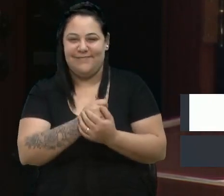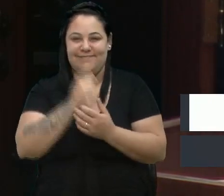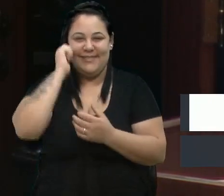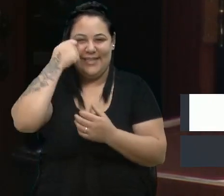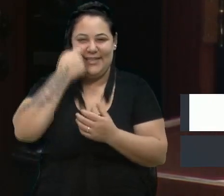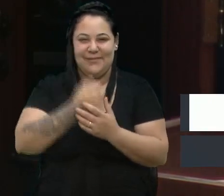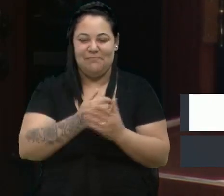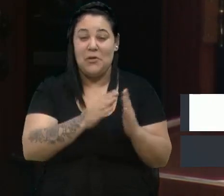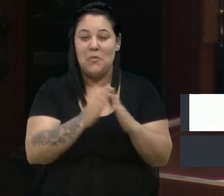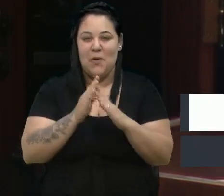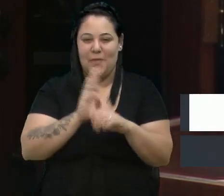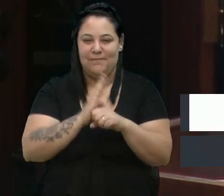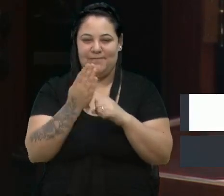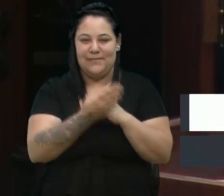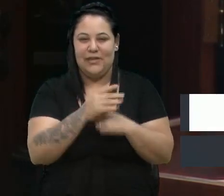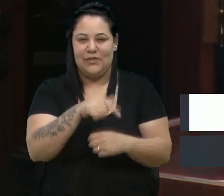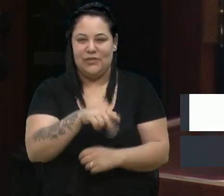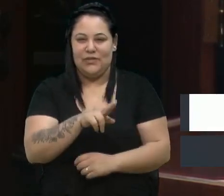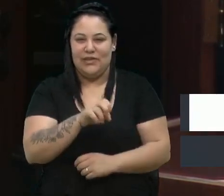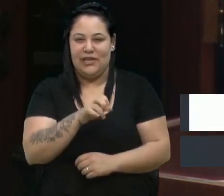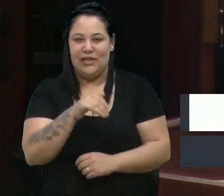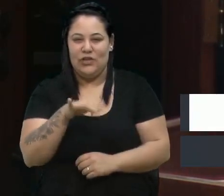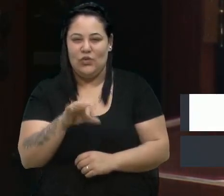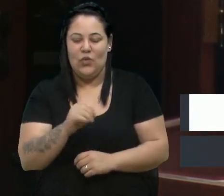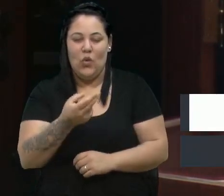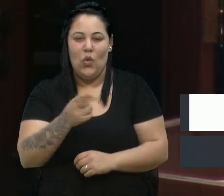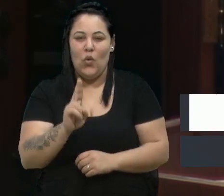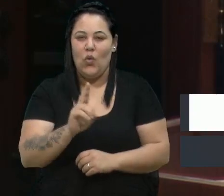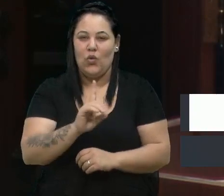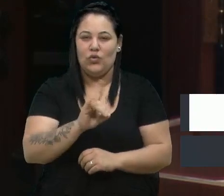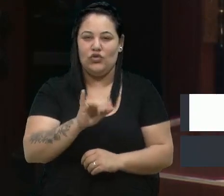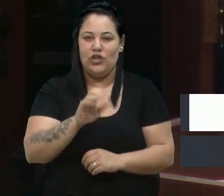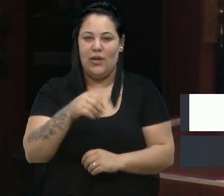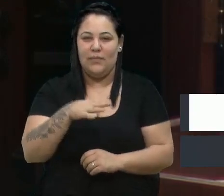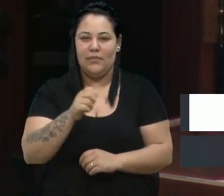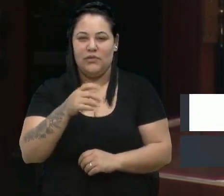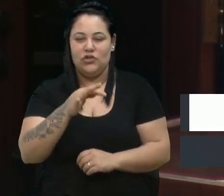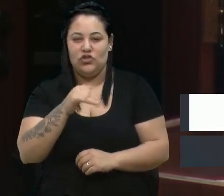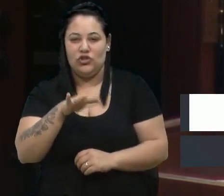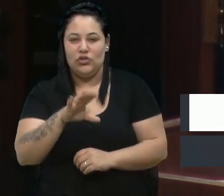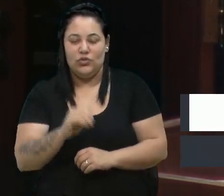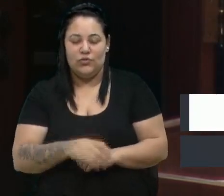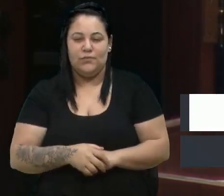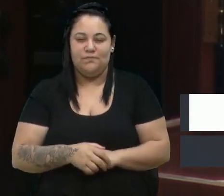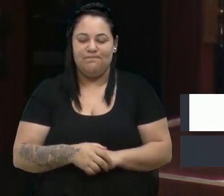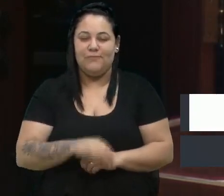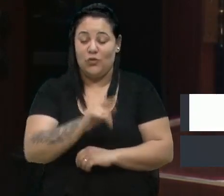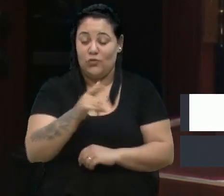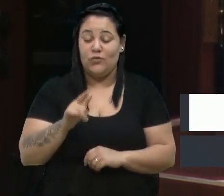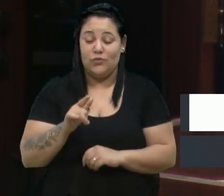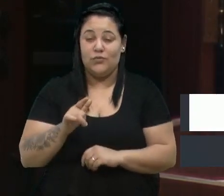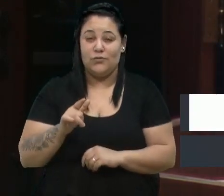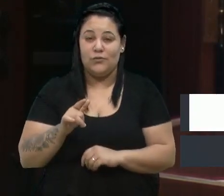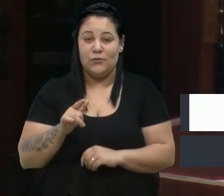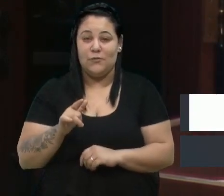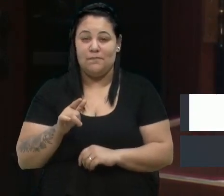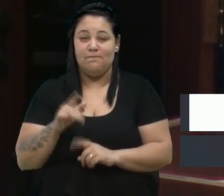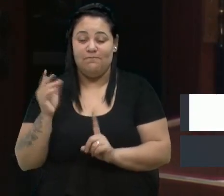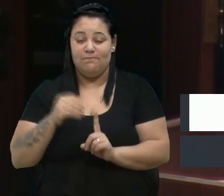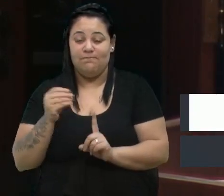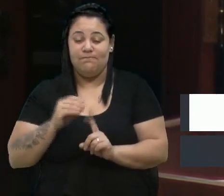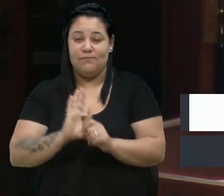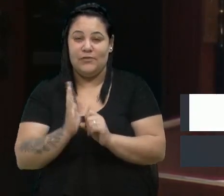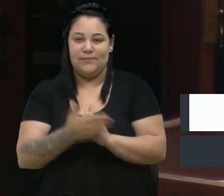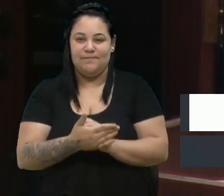mora no Cânion, que mora no Diamantino, que mora no Reolom, que mora no São Vítor. E certamente essas pessoas